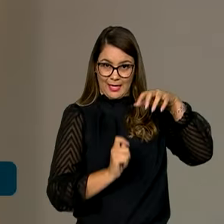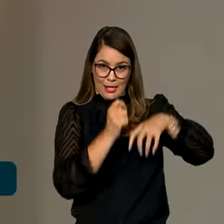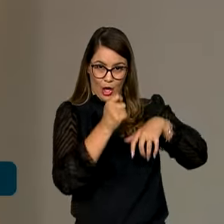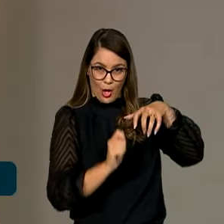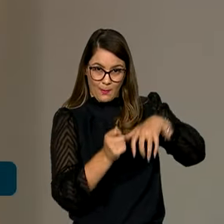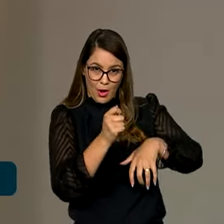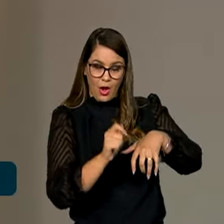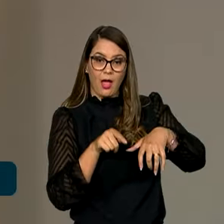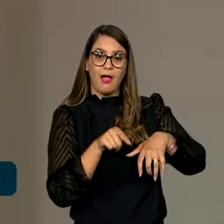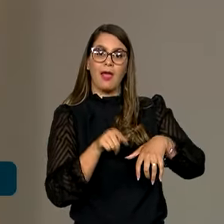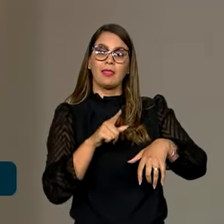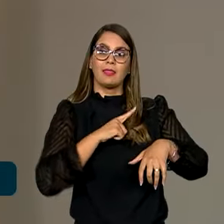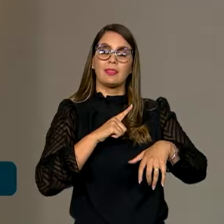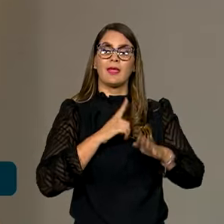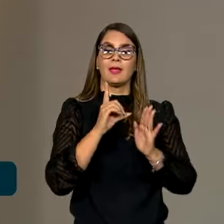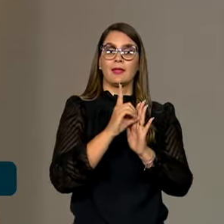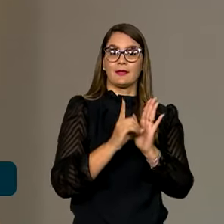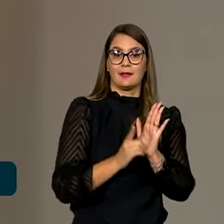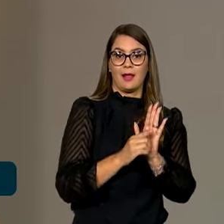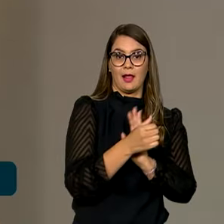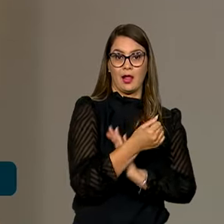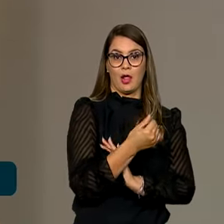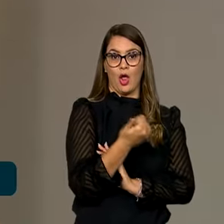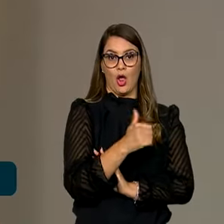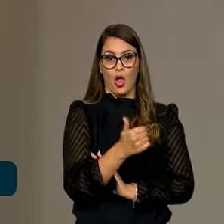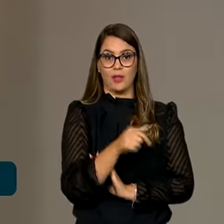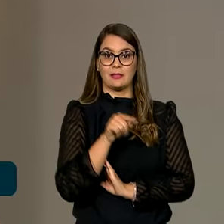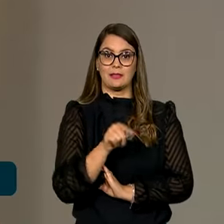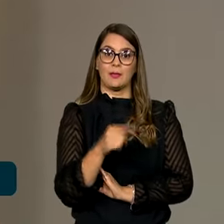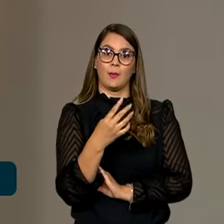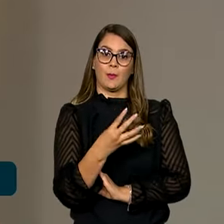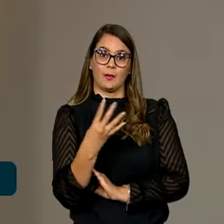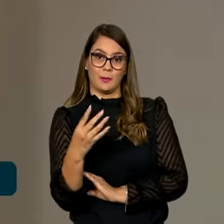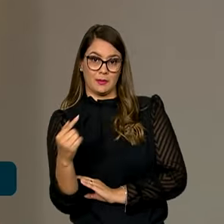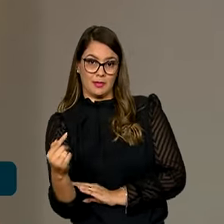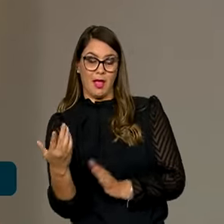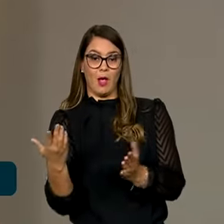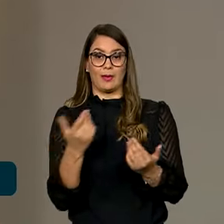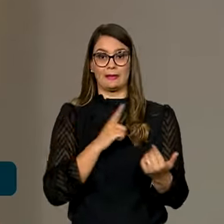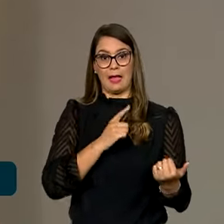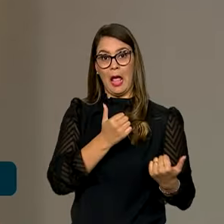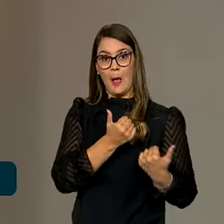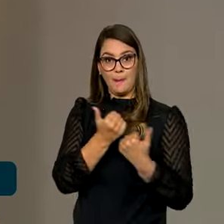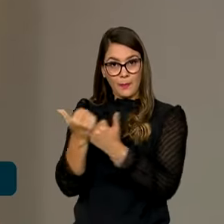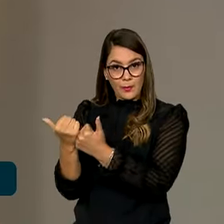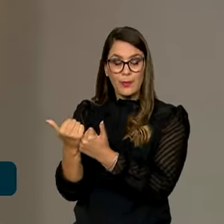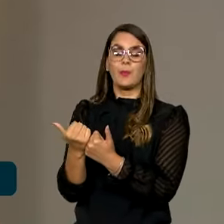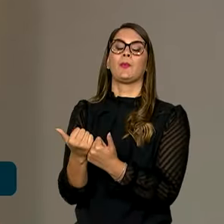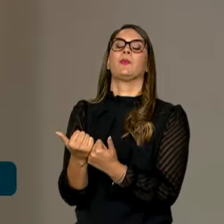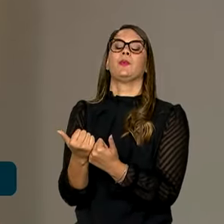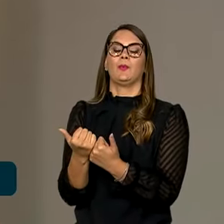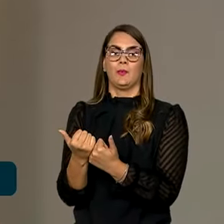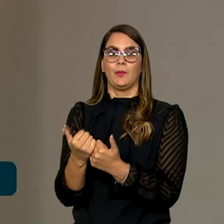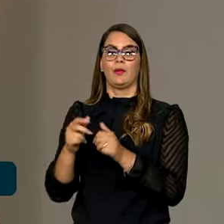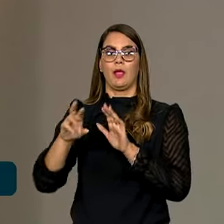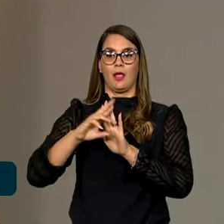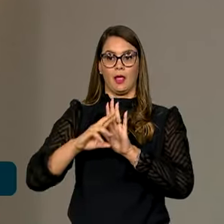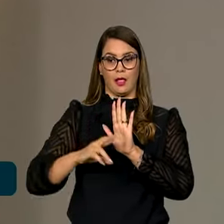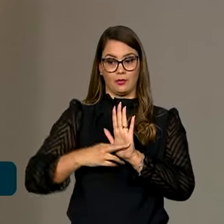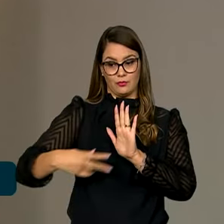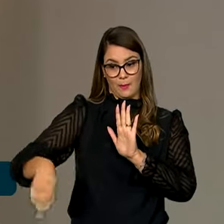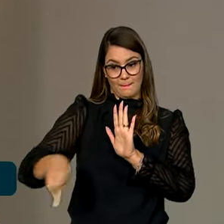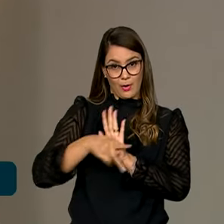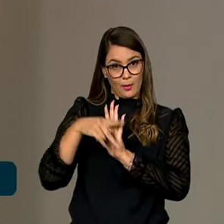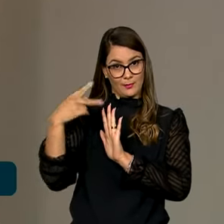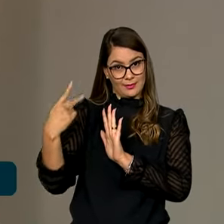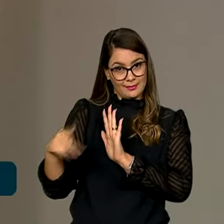em que pese ela esteja prevista lá no Decreto 11.447, mas ela ganha um escopo e um ato normativo próprio,